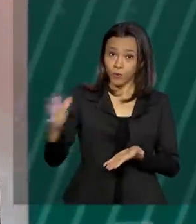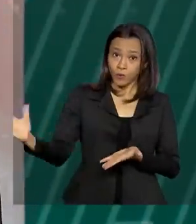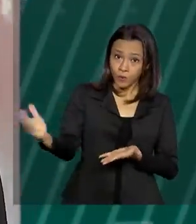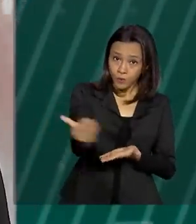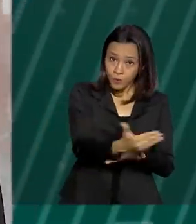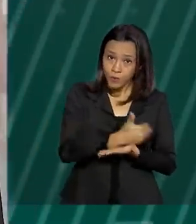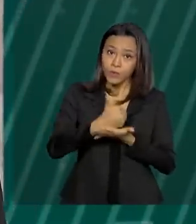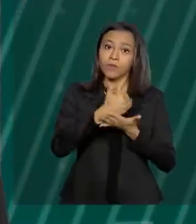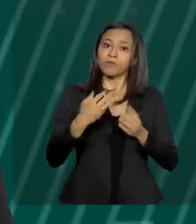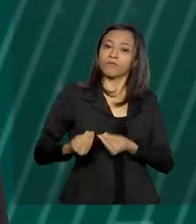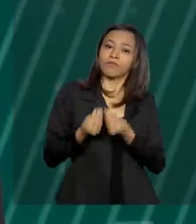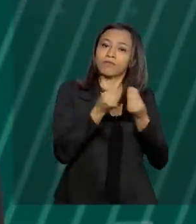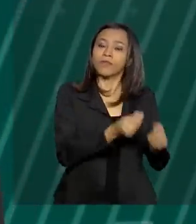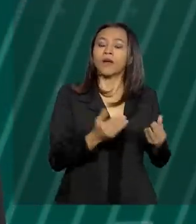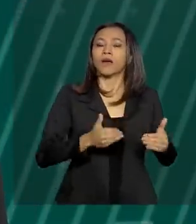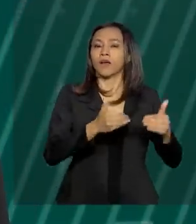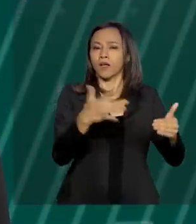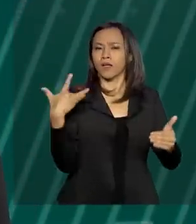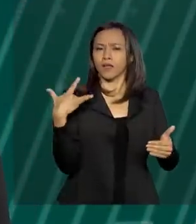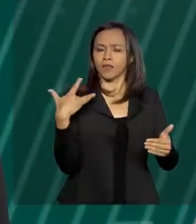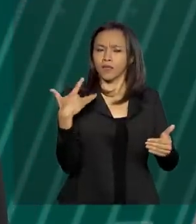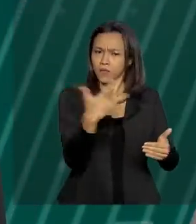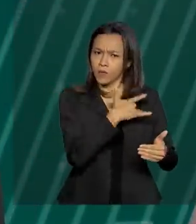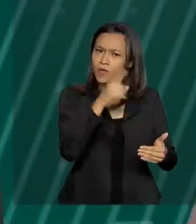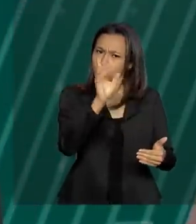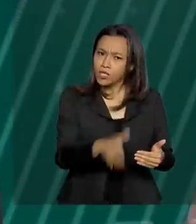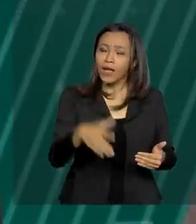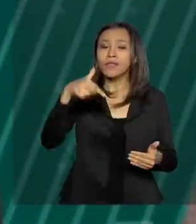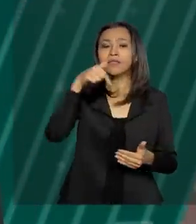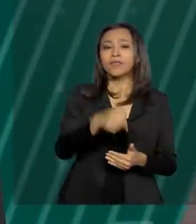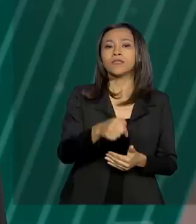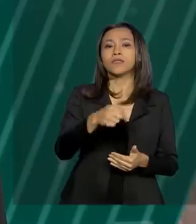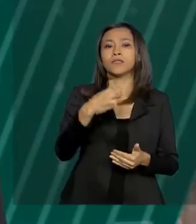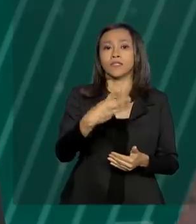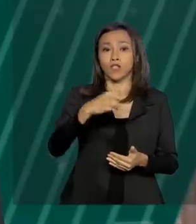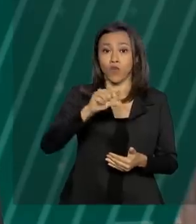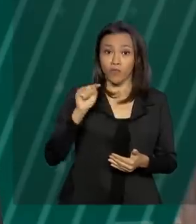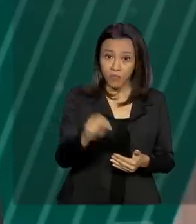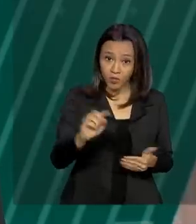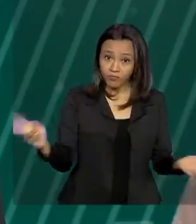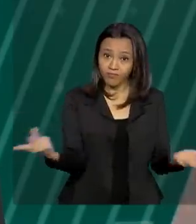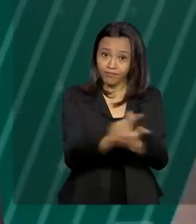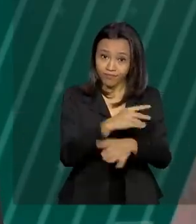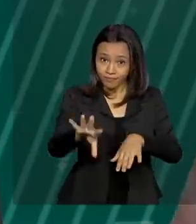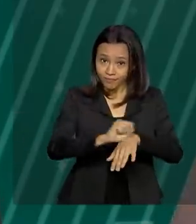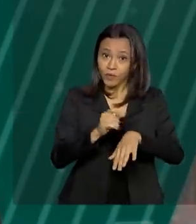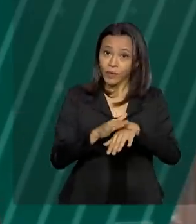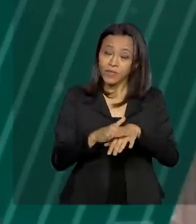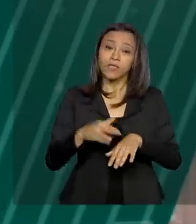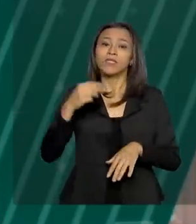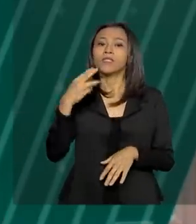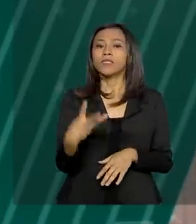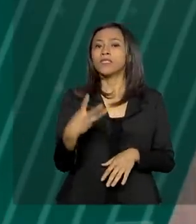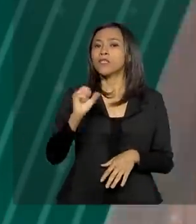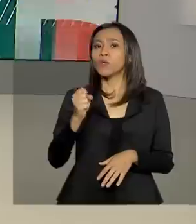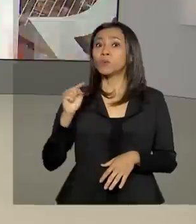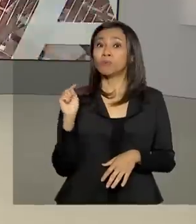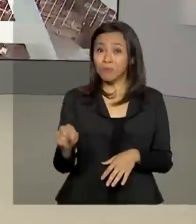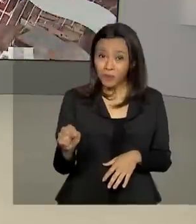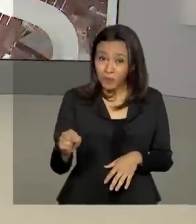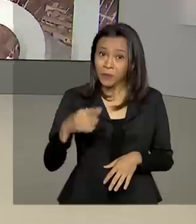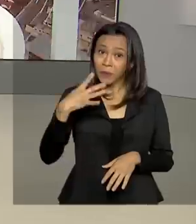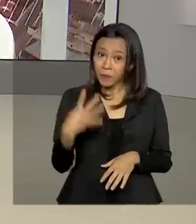739 mil e 500 casos confirmados da doença e 38 mil 406 óbitos.